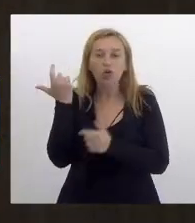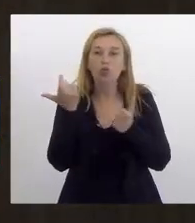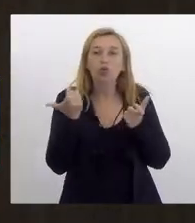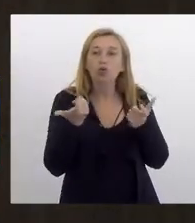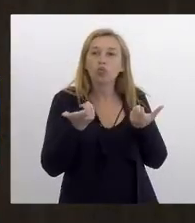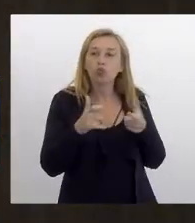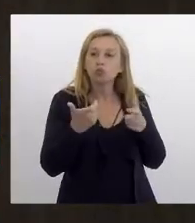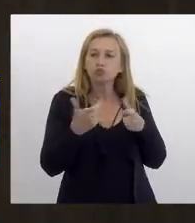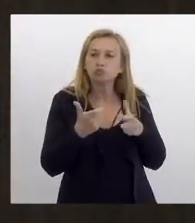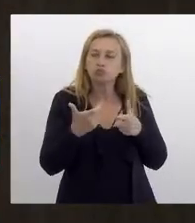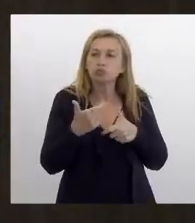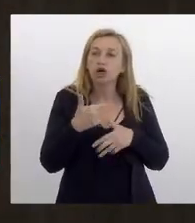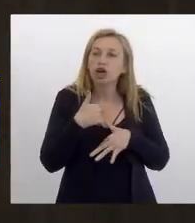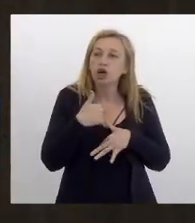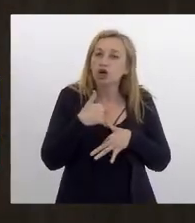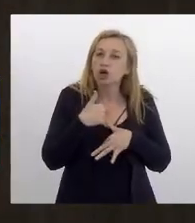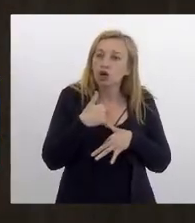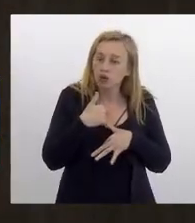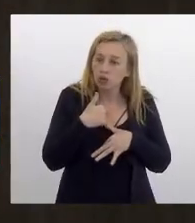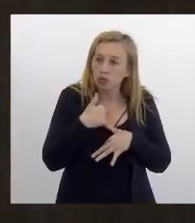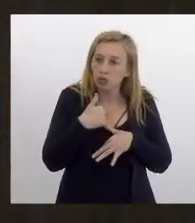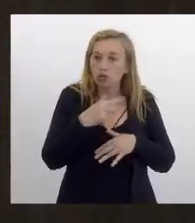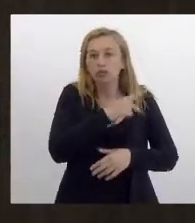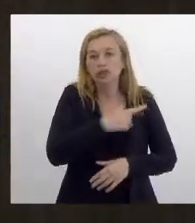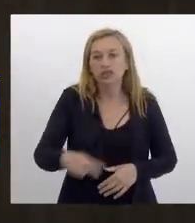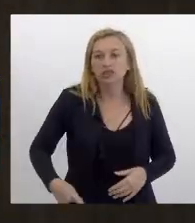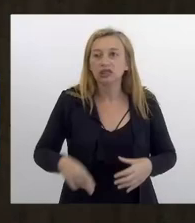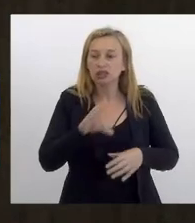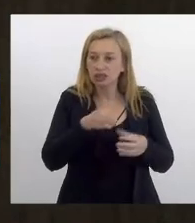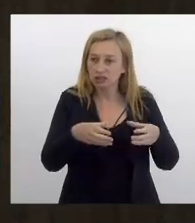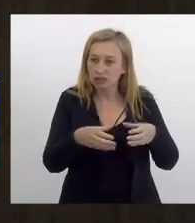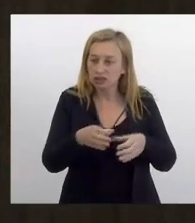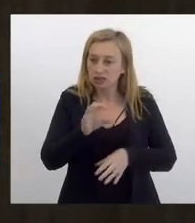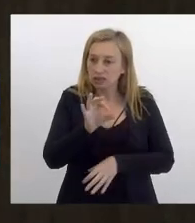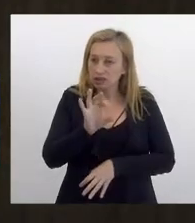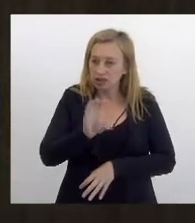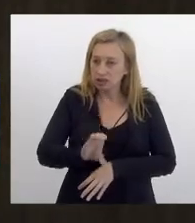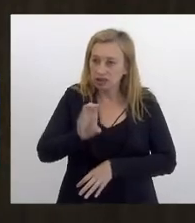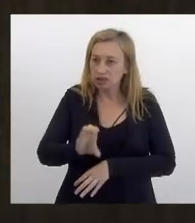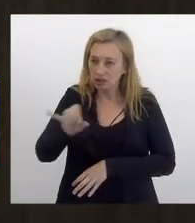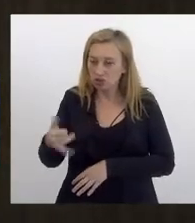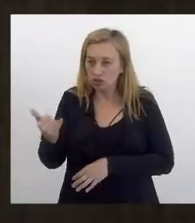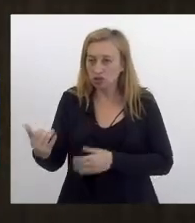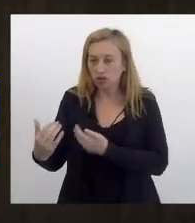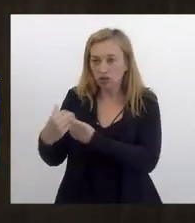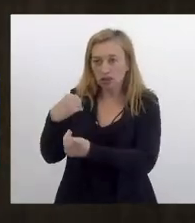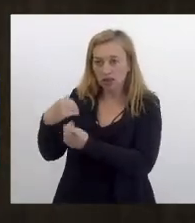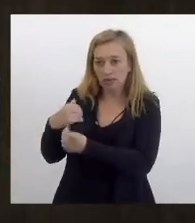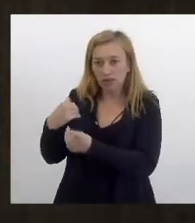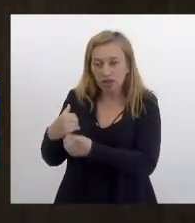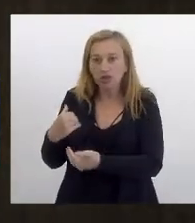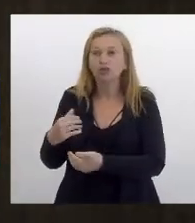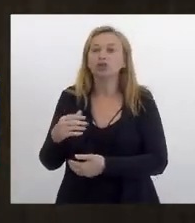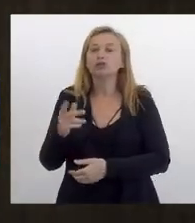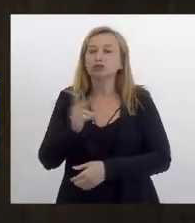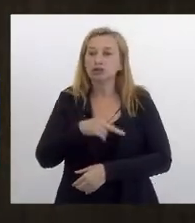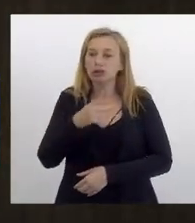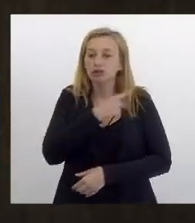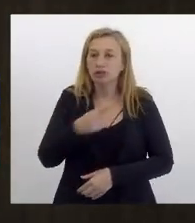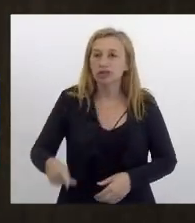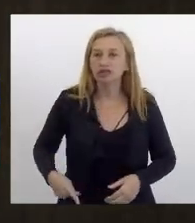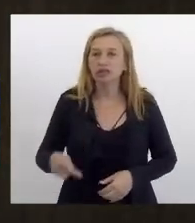eu apenas, como o presidente da CCJ, por determinação e aconselhamento do presidente André Siliano,